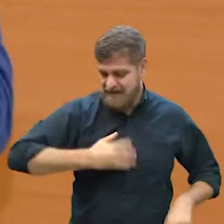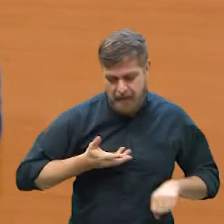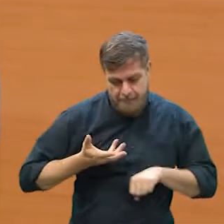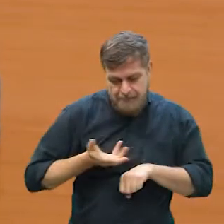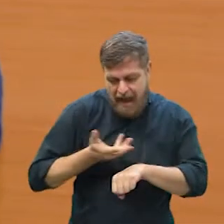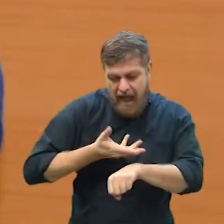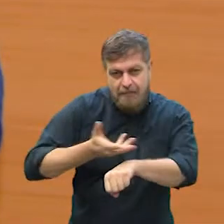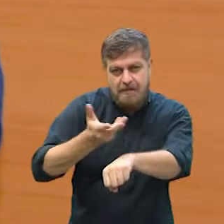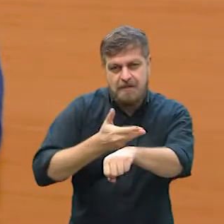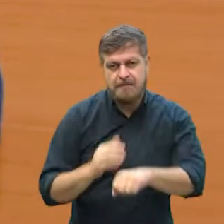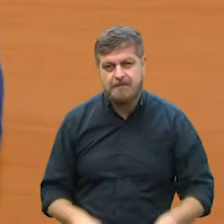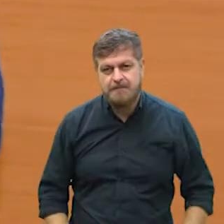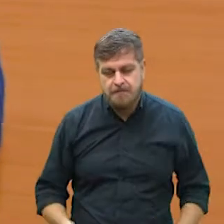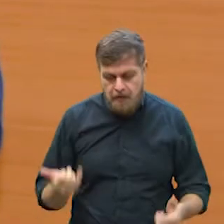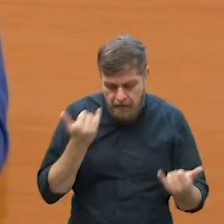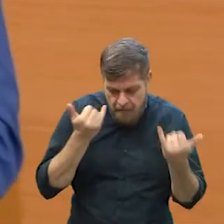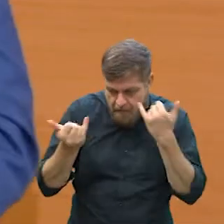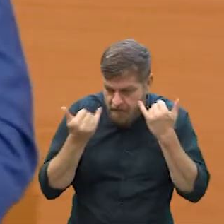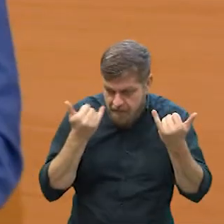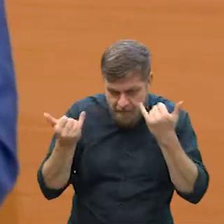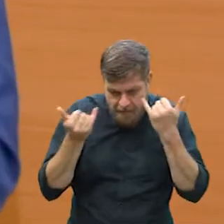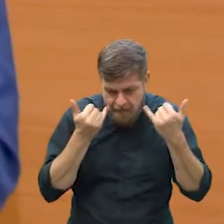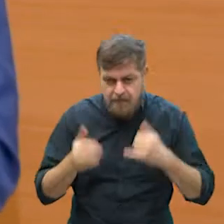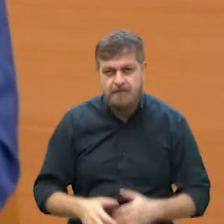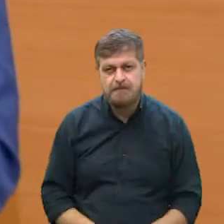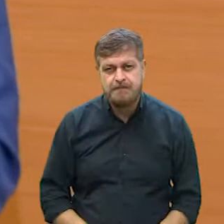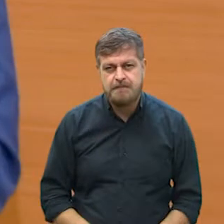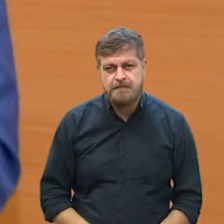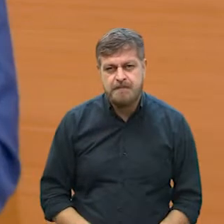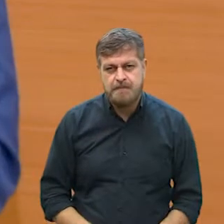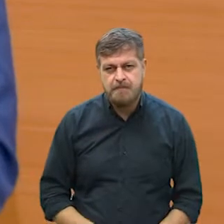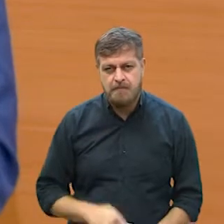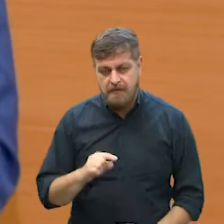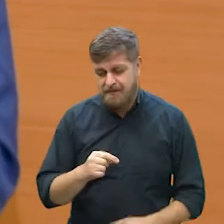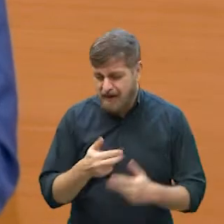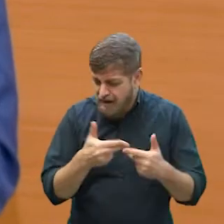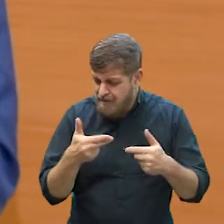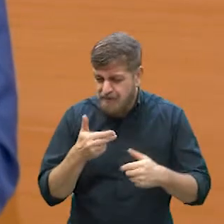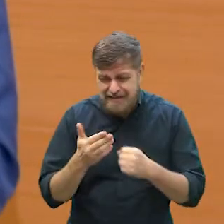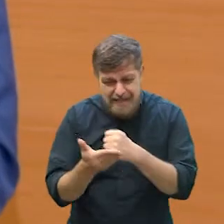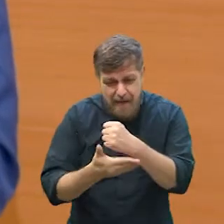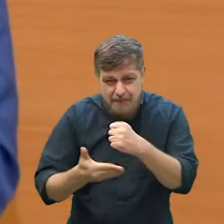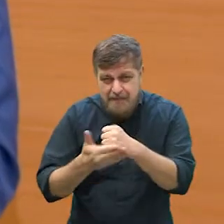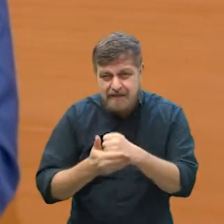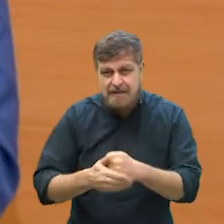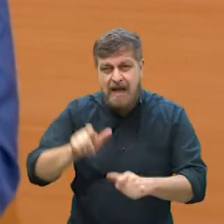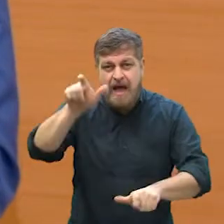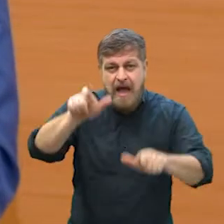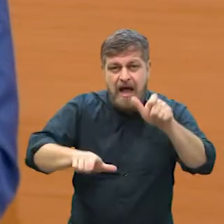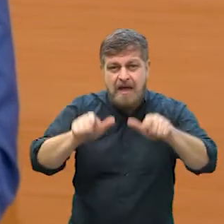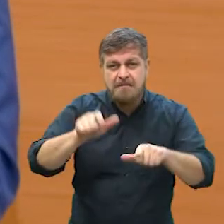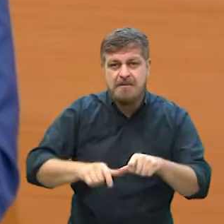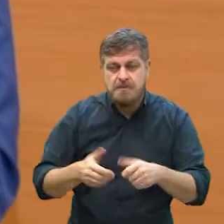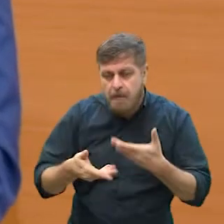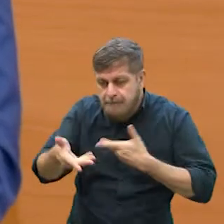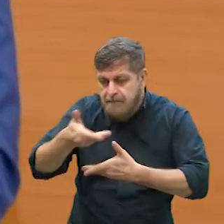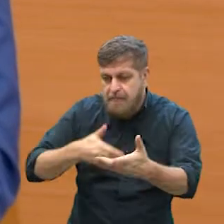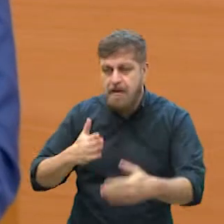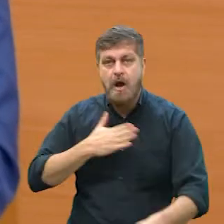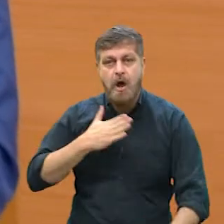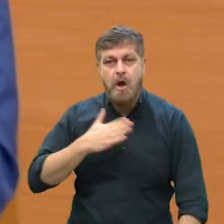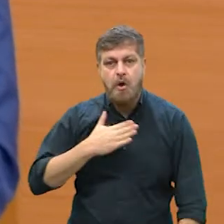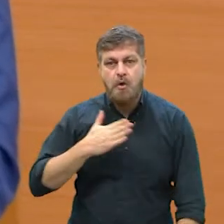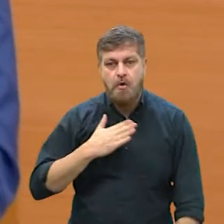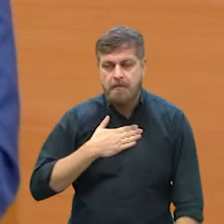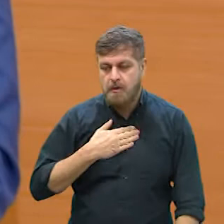informação rápida e acho que o que foi uma das coisas fundamentais foi que as pessoas sempre falavam comigo,